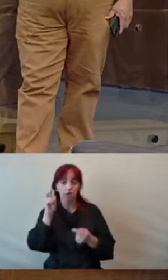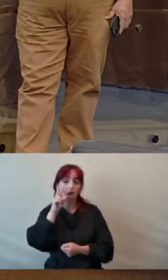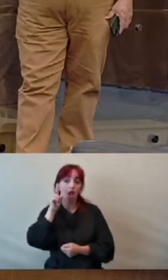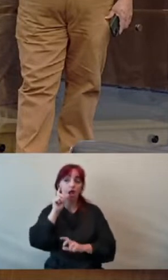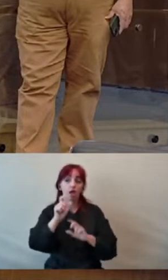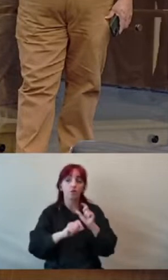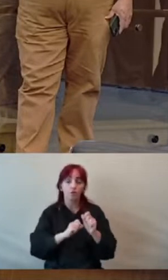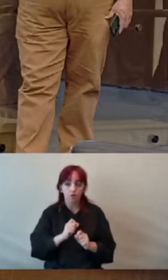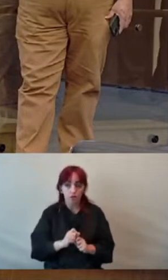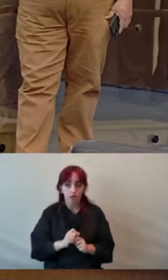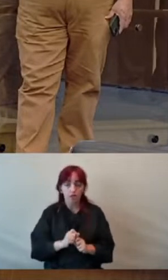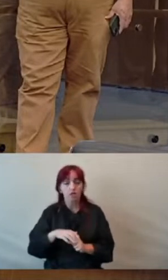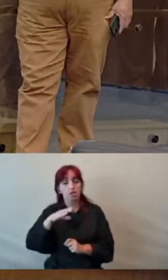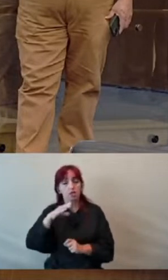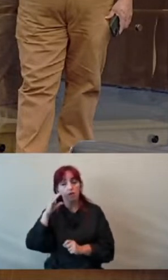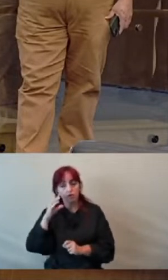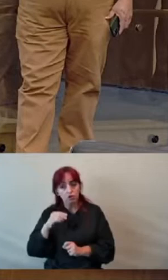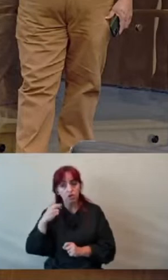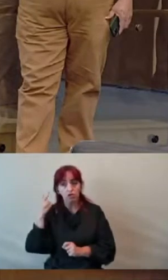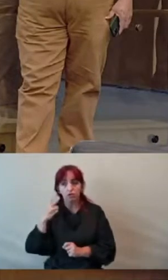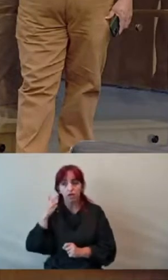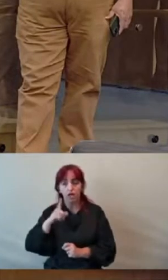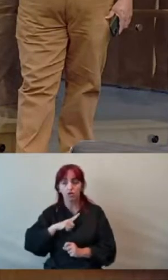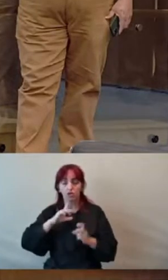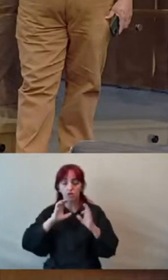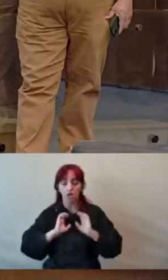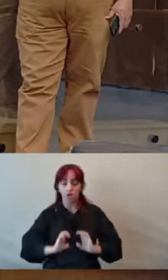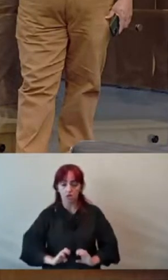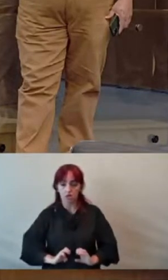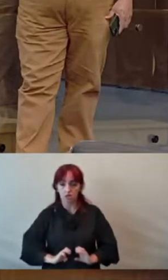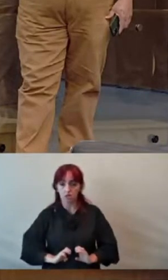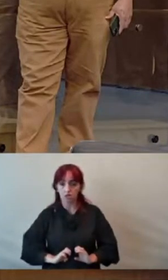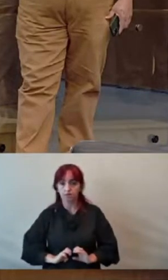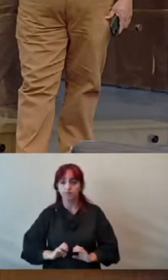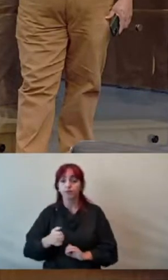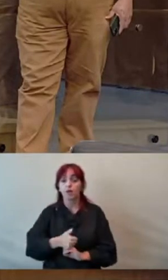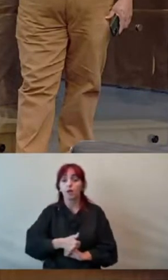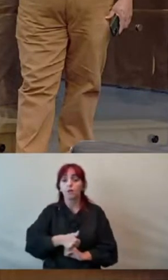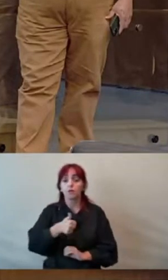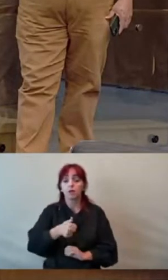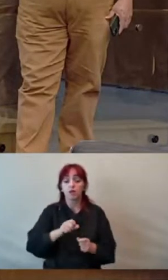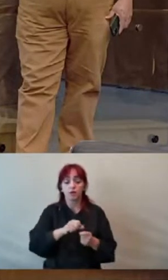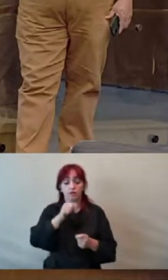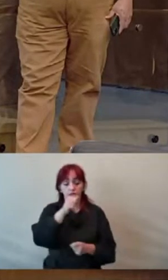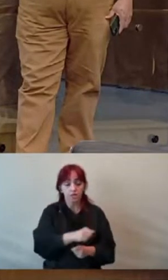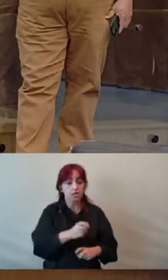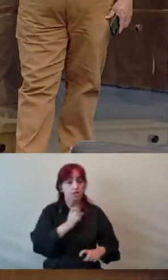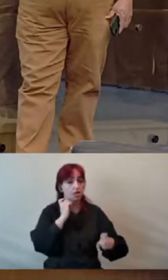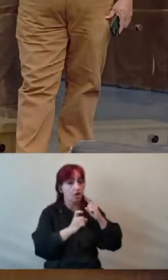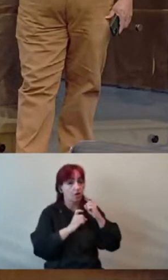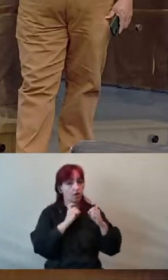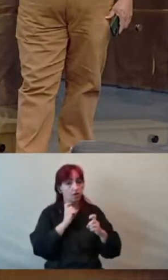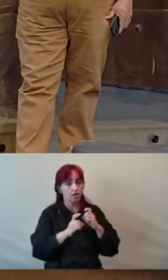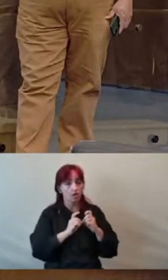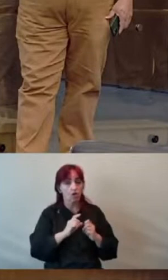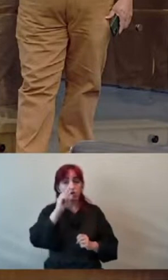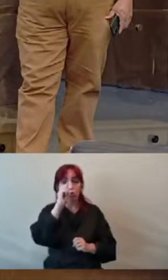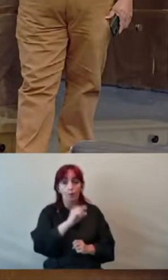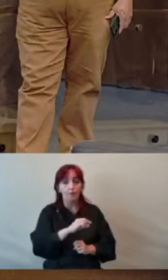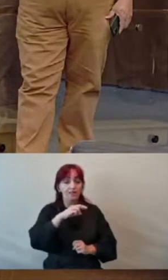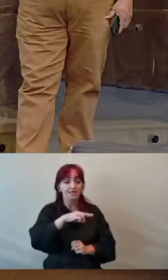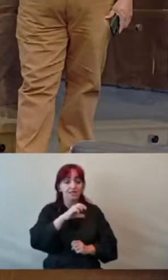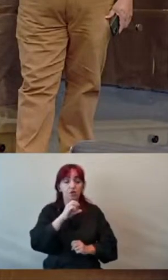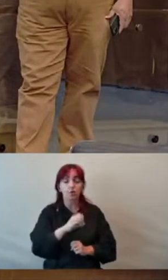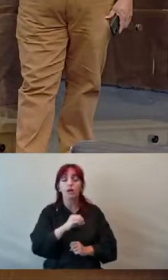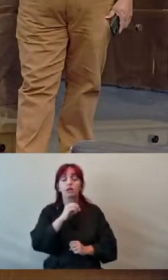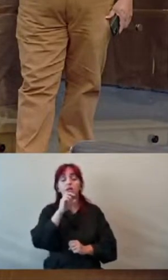vereador pressupõe ética. E a primeira coisa que eu fiz nessa reunião, com menos de 50 segundos, foi